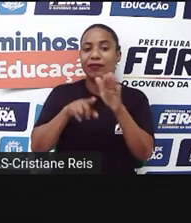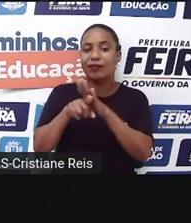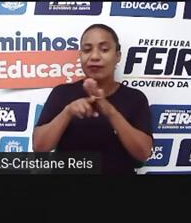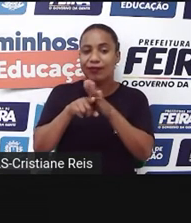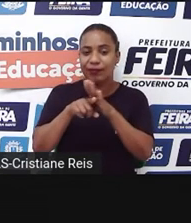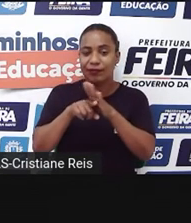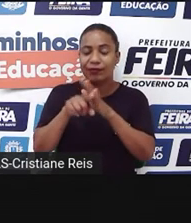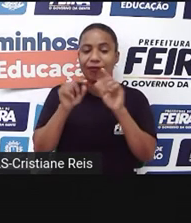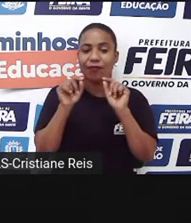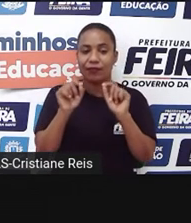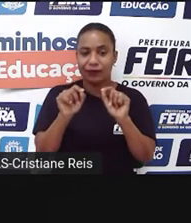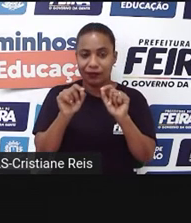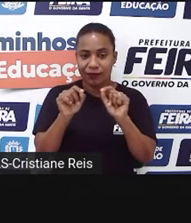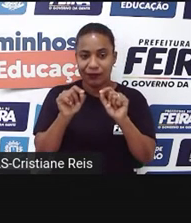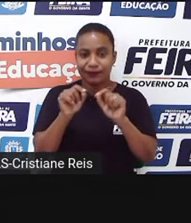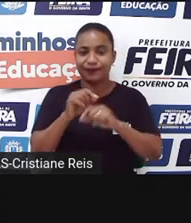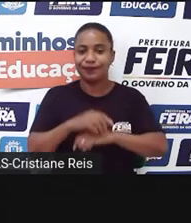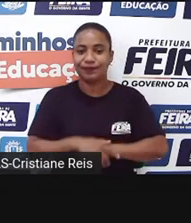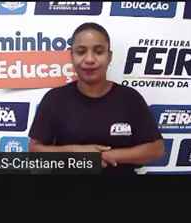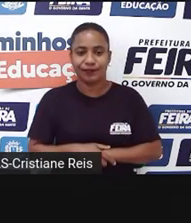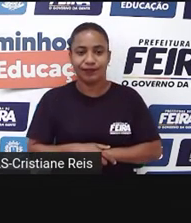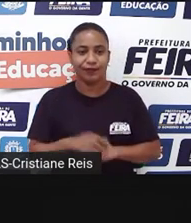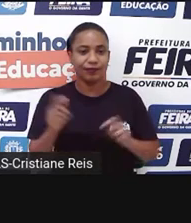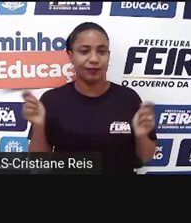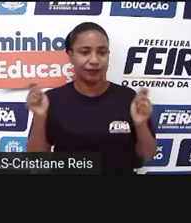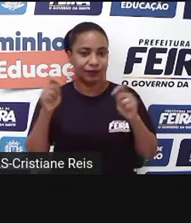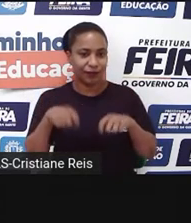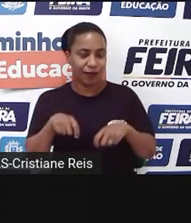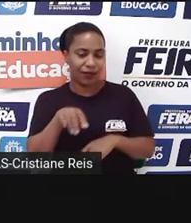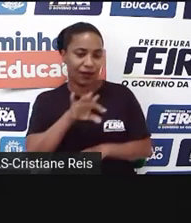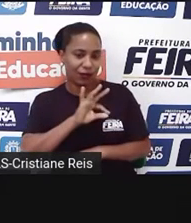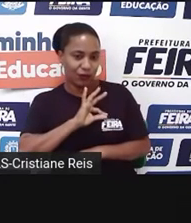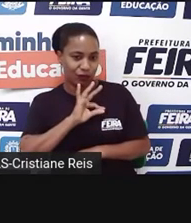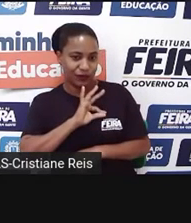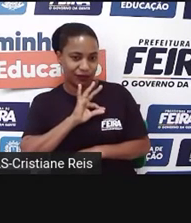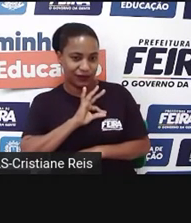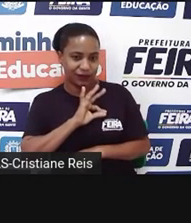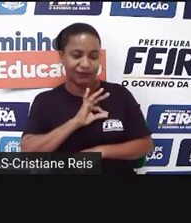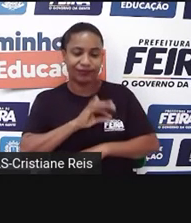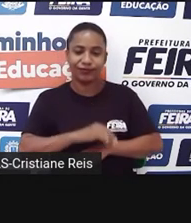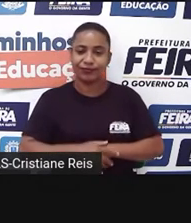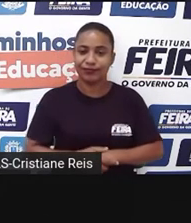Então, no seu caso, eu sugiro, né? Pode ser o quê? polícia, a polícia.